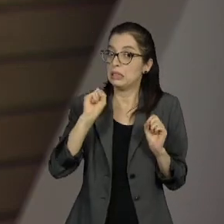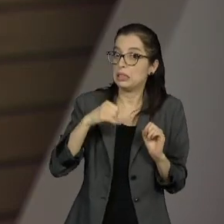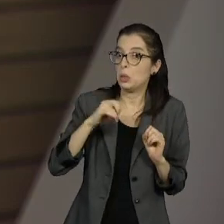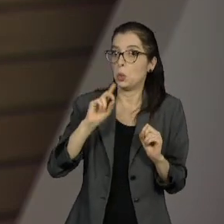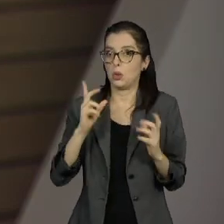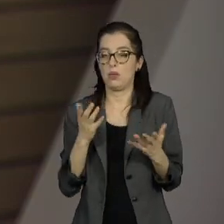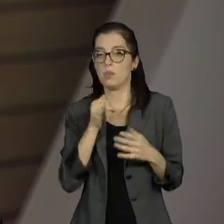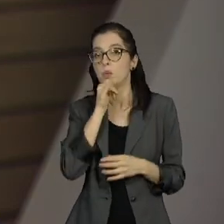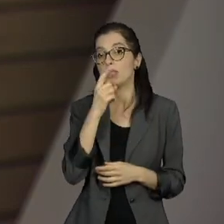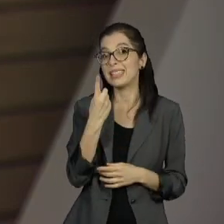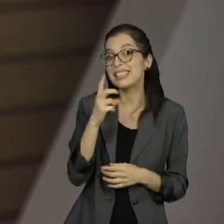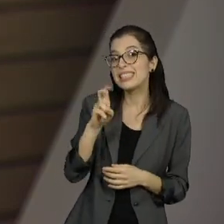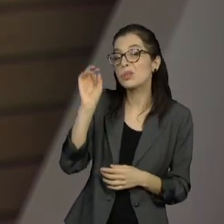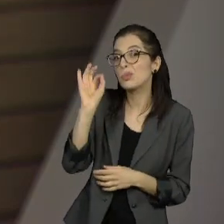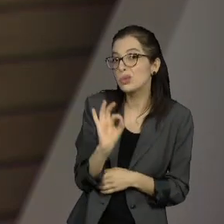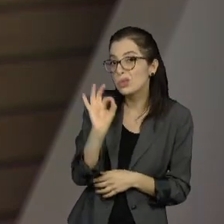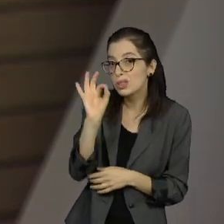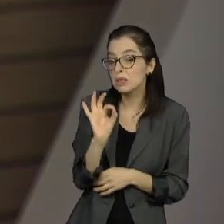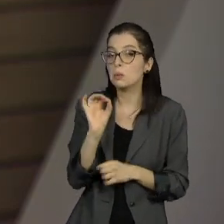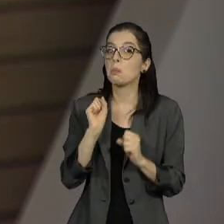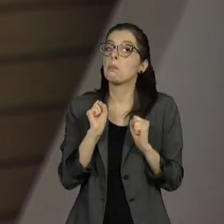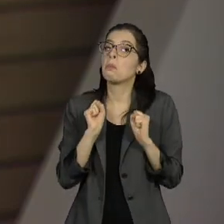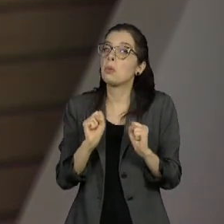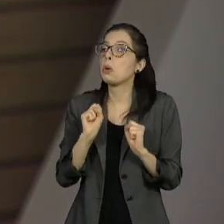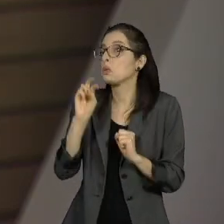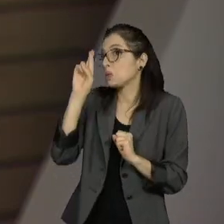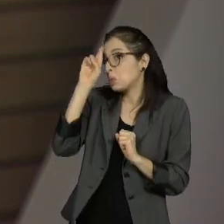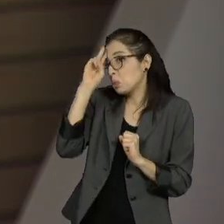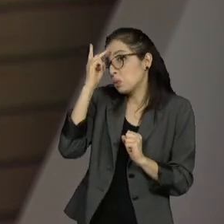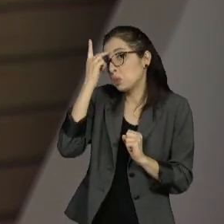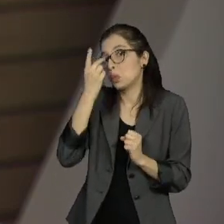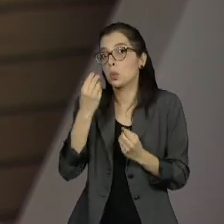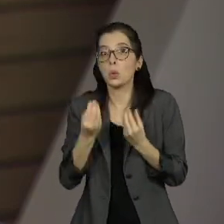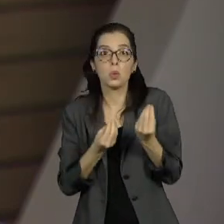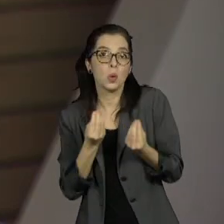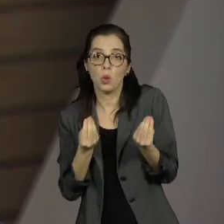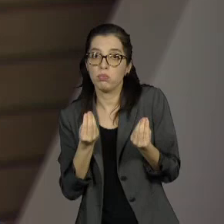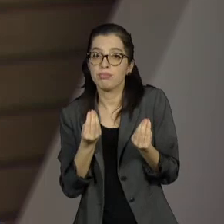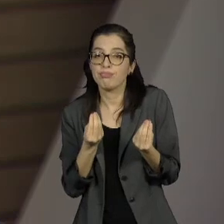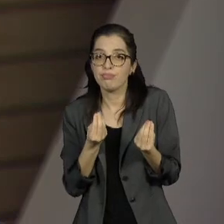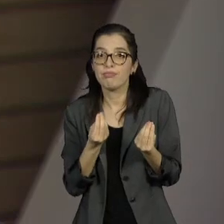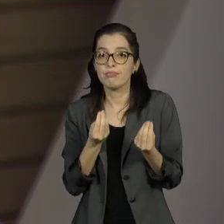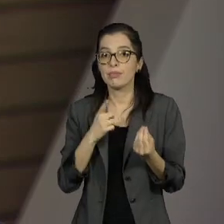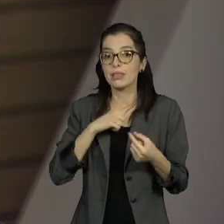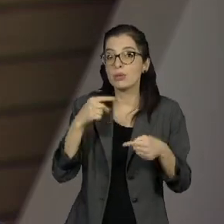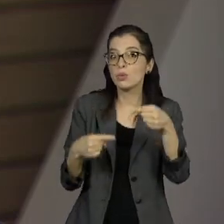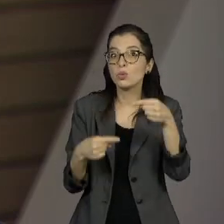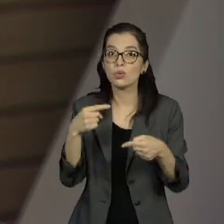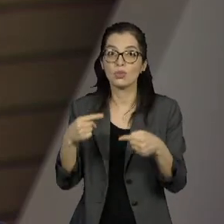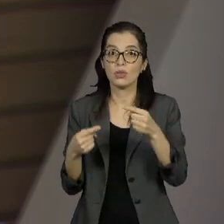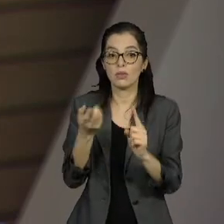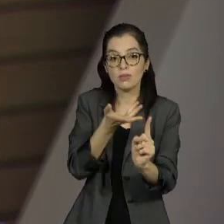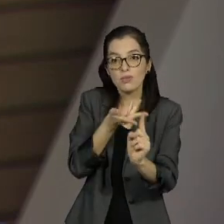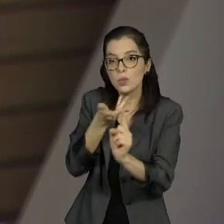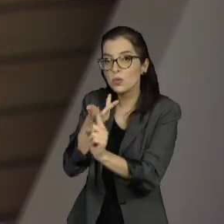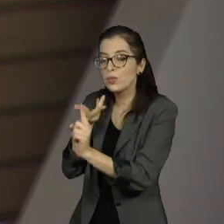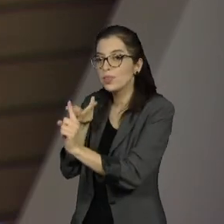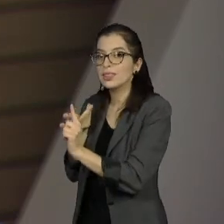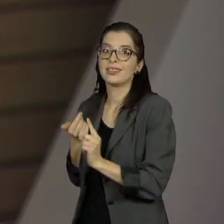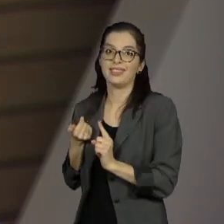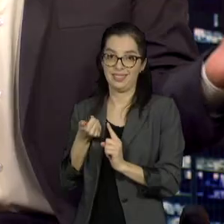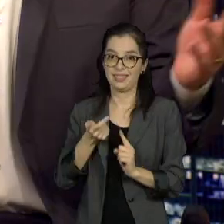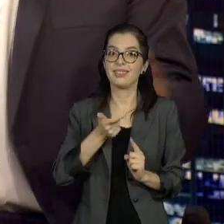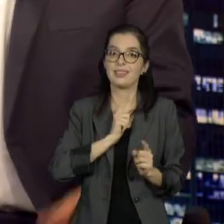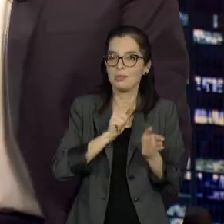dois dias, né? O o candidato pode fazer nos dois dias para fazer alguém mudar de ideia? A gente vai ver, tem um debate pela frente e tem as últimas pesquisas do sábado. Exato.